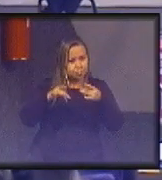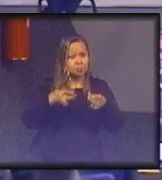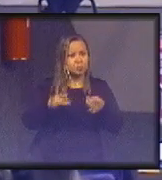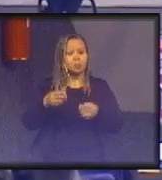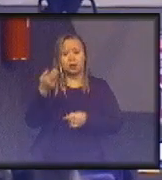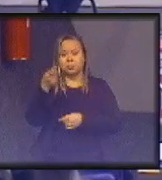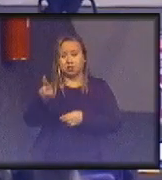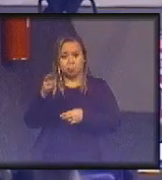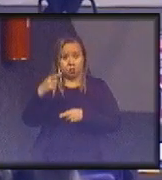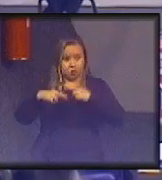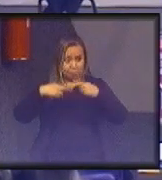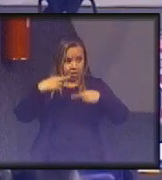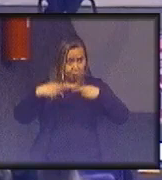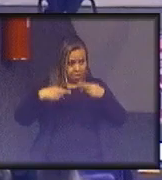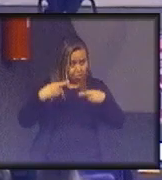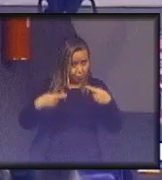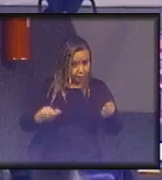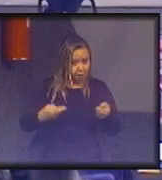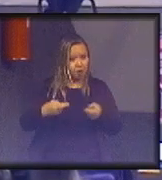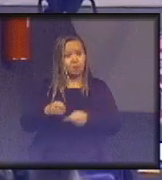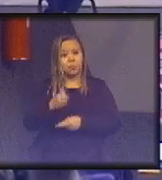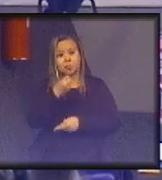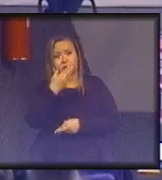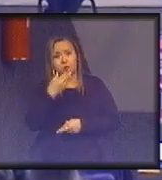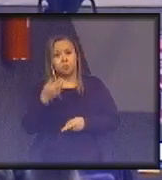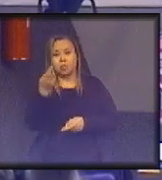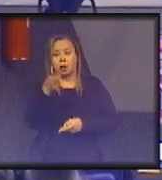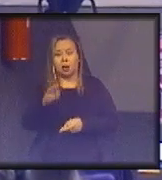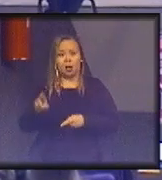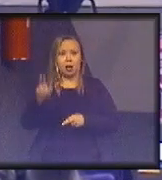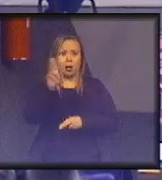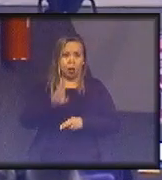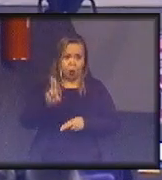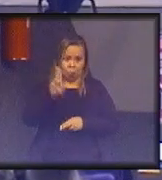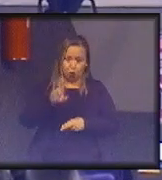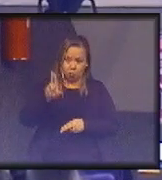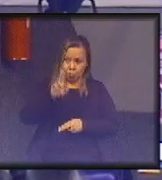plásticos que sejam biodegradáveis para algumas aplicações,